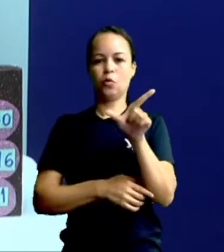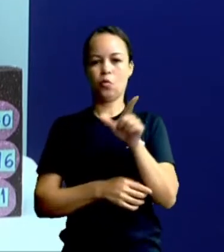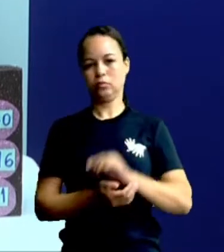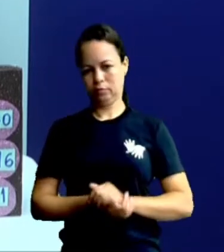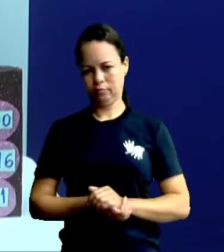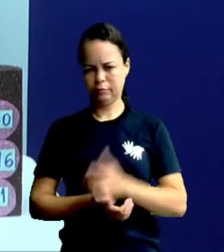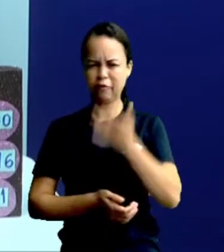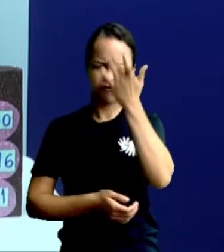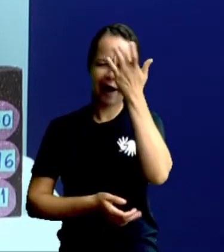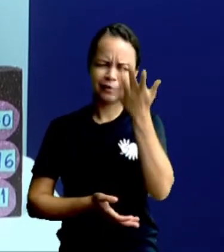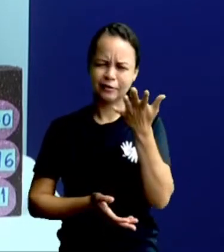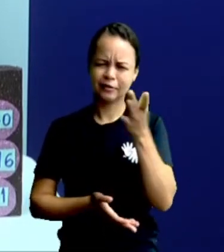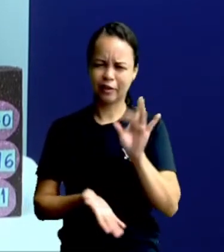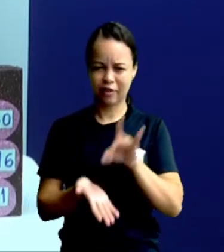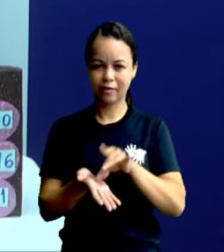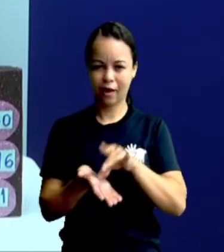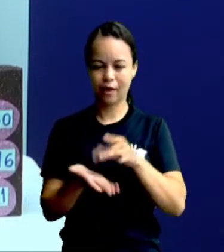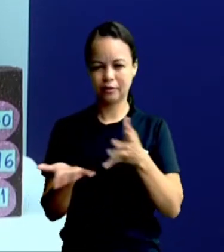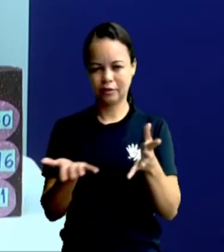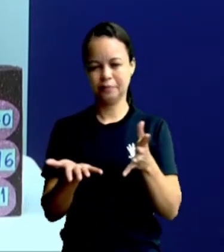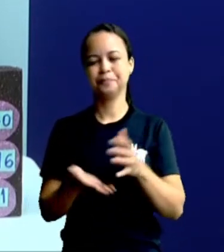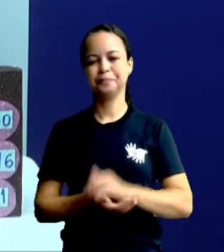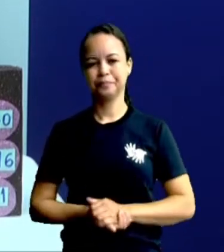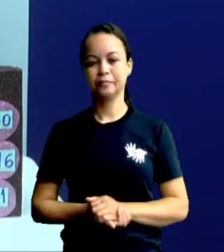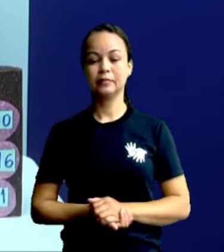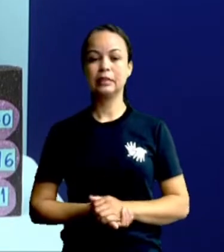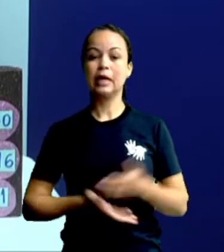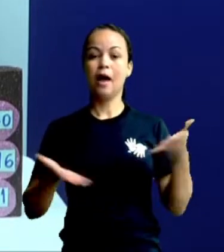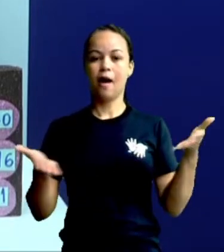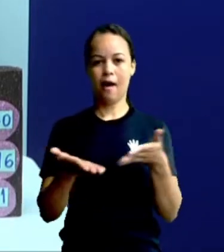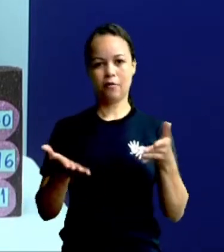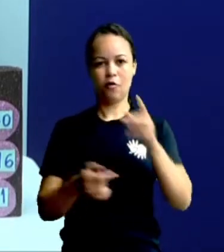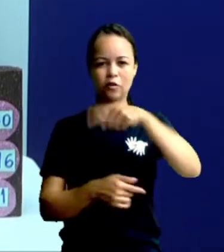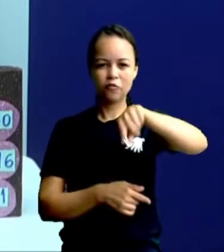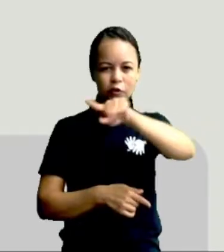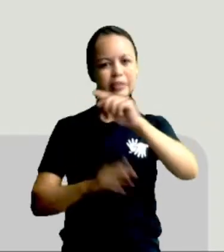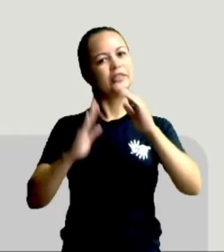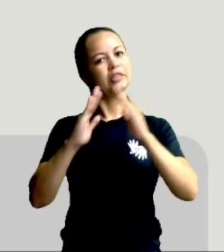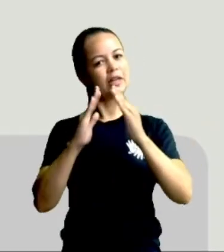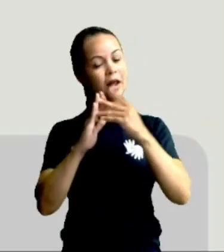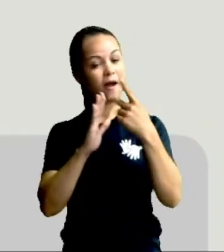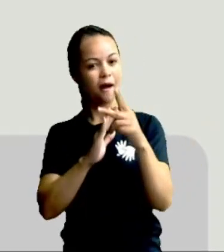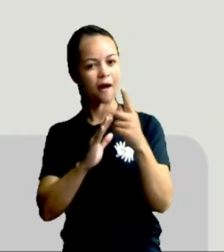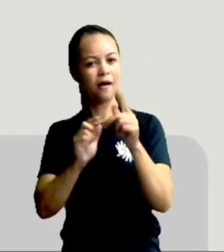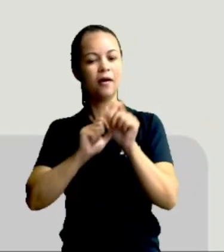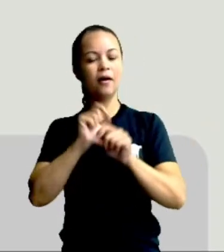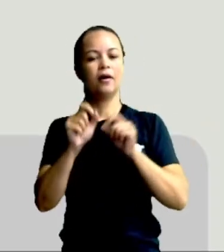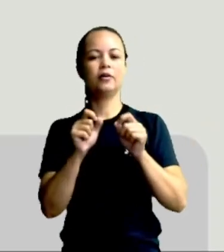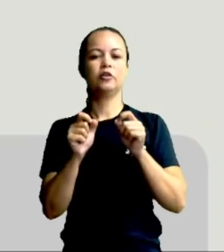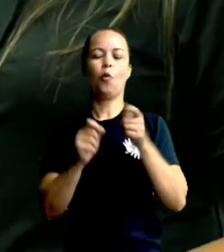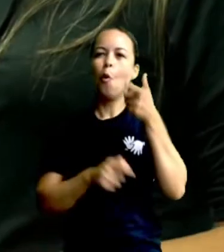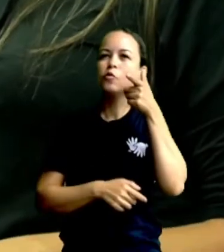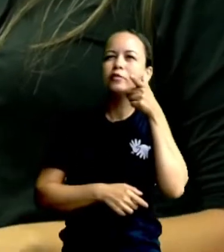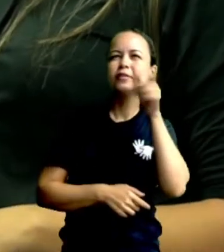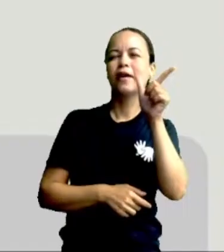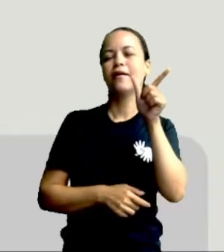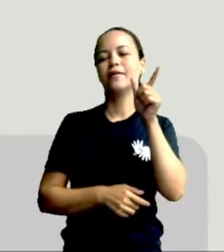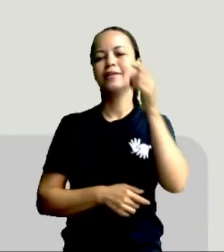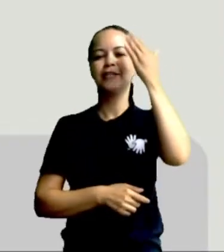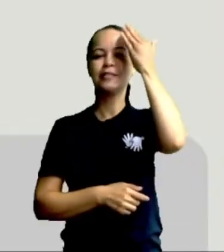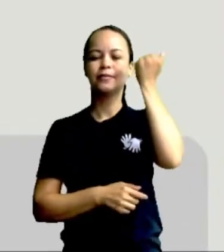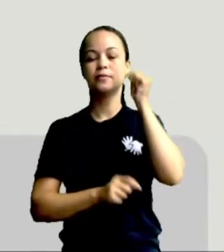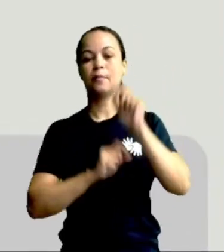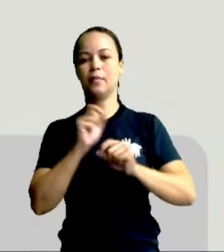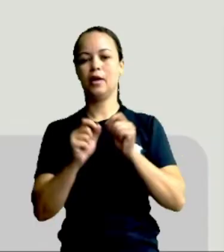Fácil, né? Muito fácil, né? Agora, você aí de casa já consegue saber